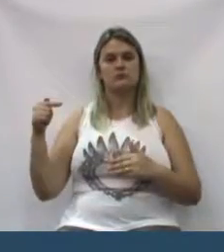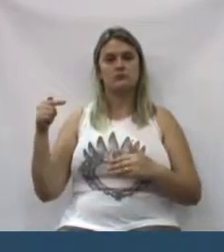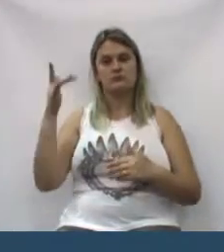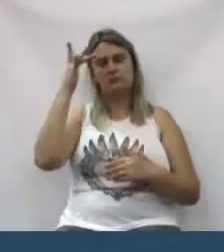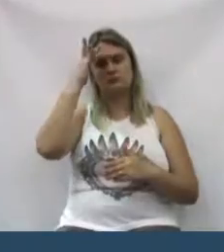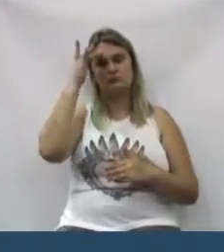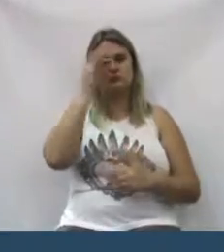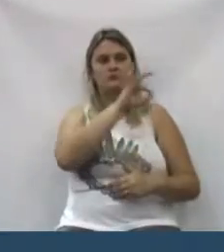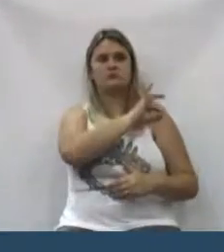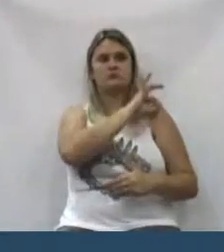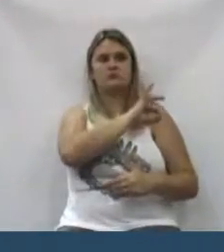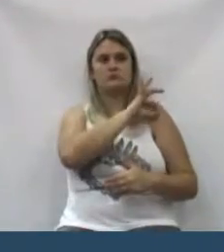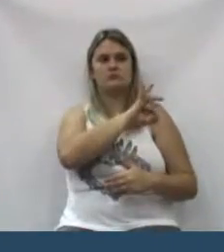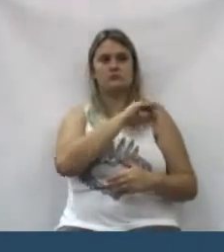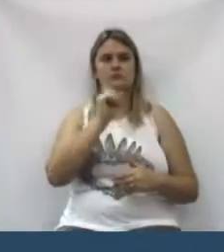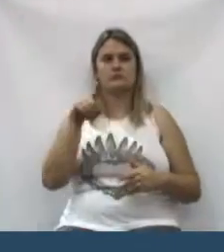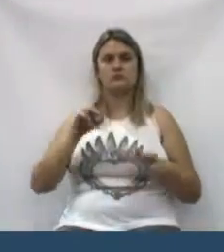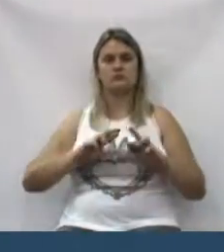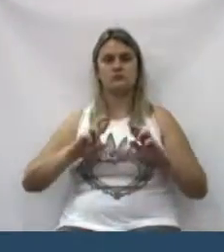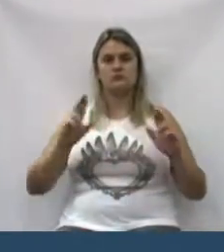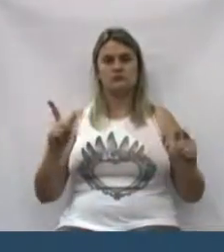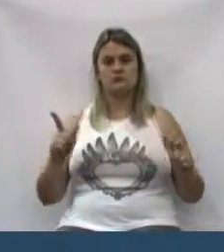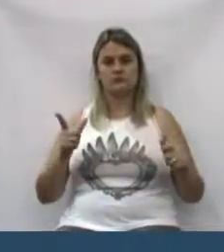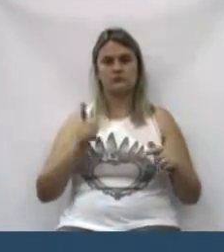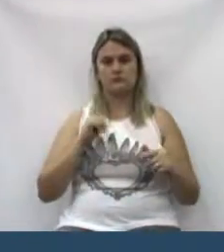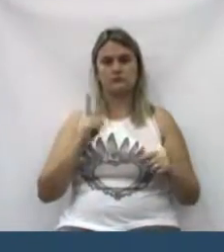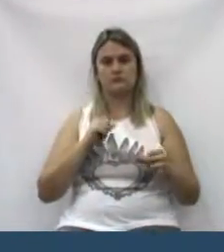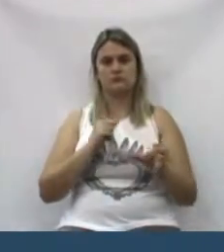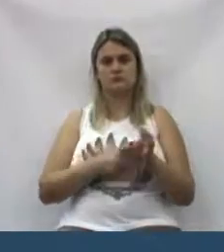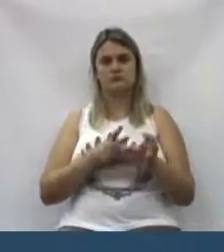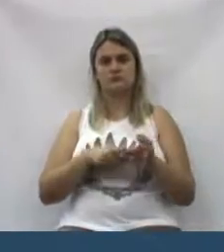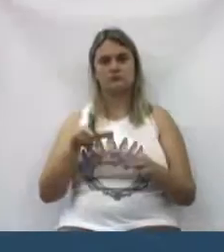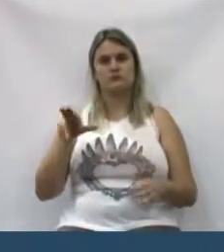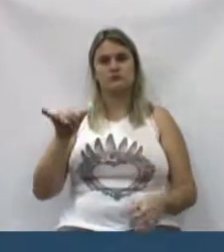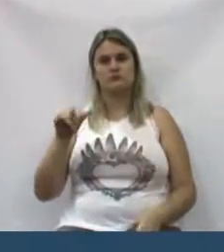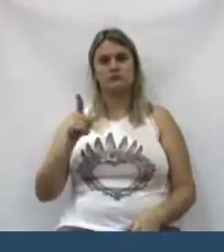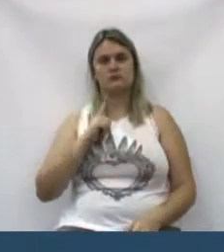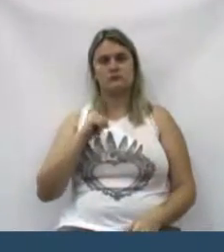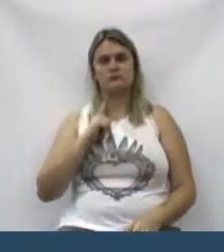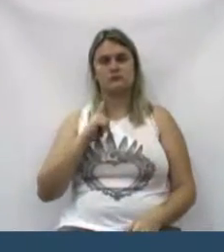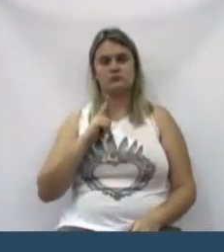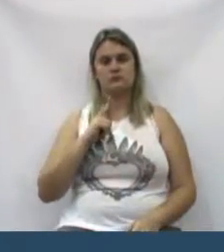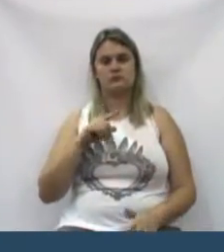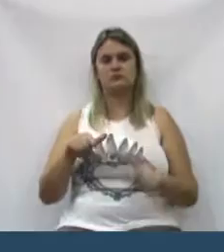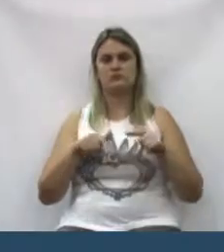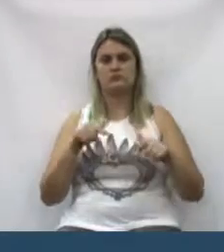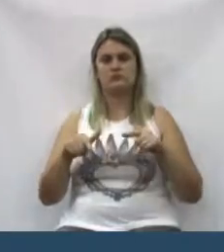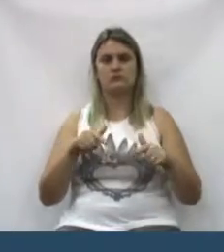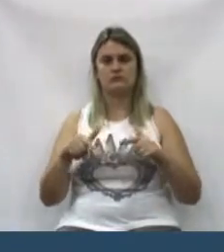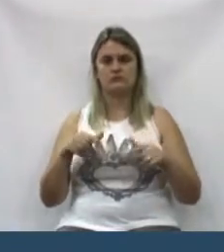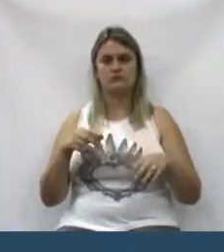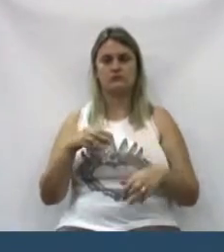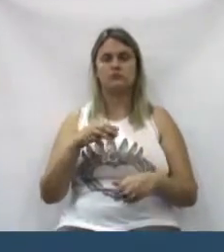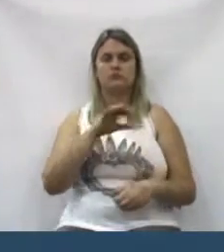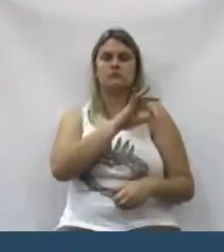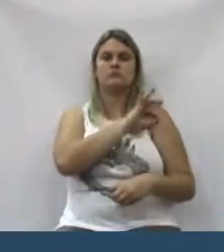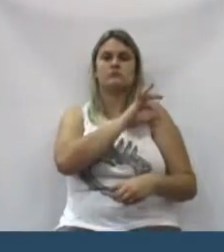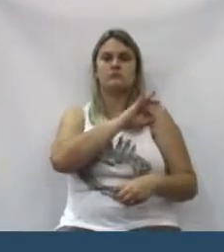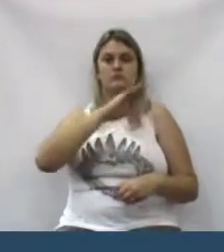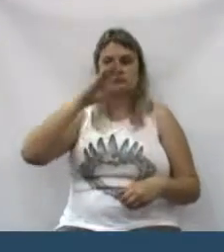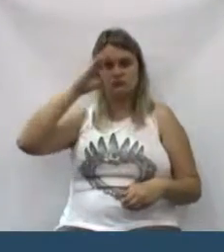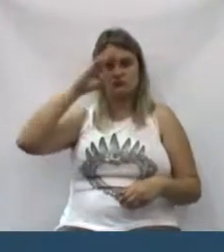Então, vocês vejam a diferença que essas cidades vão ter tendo um pelatão da Polícia Militar.